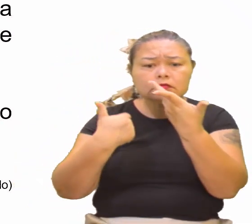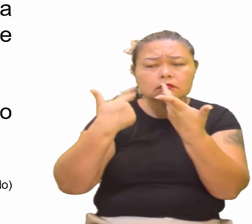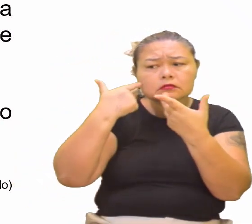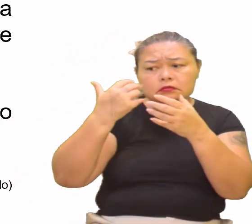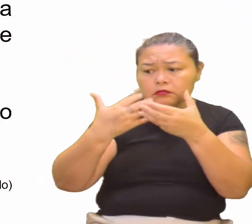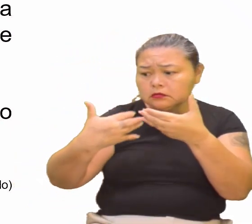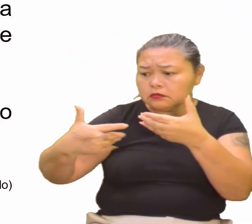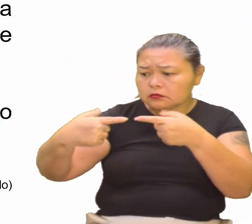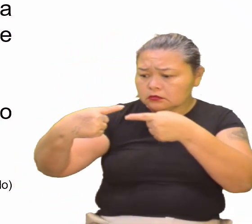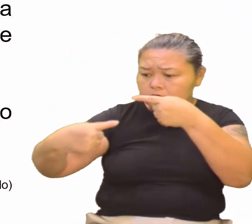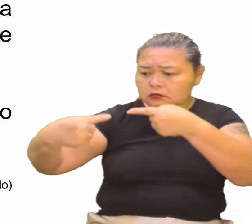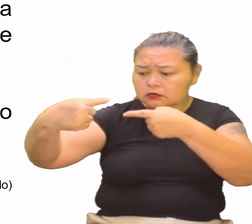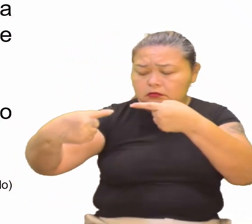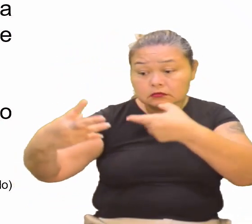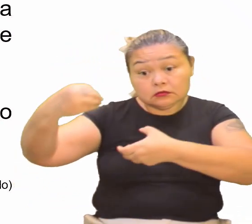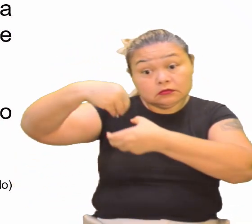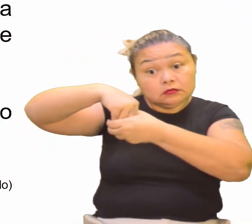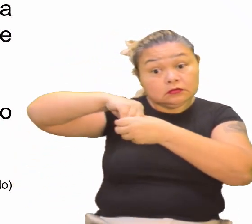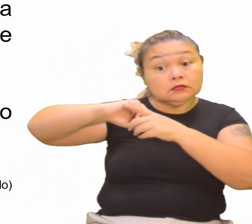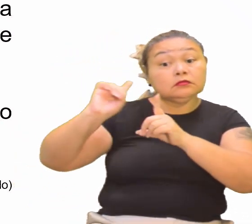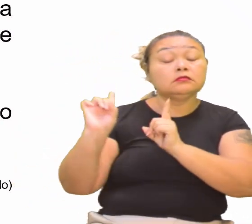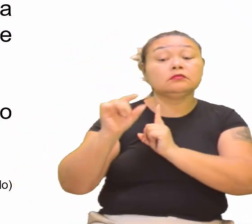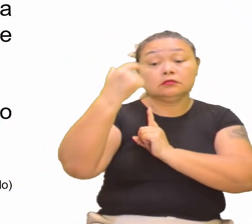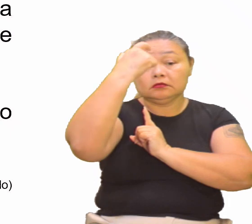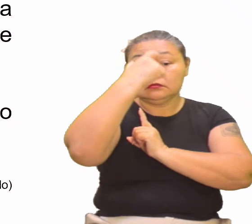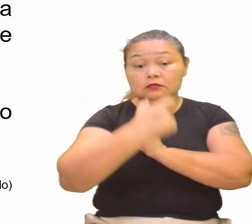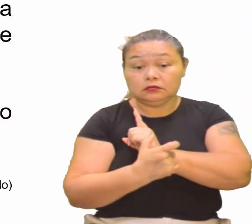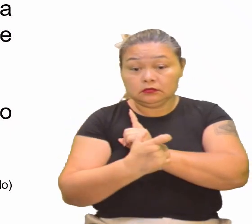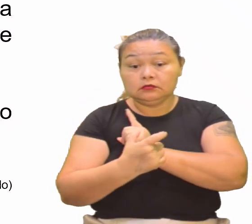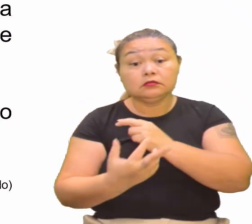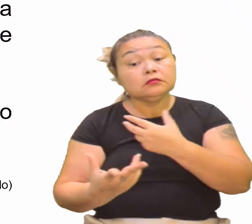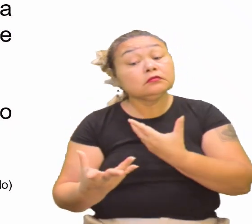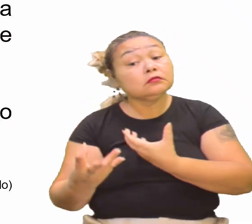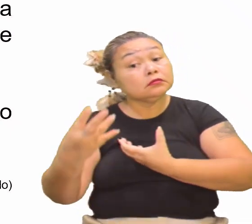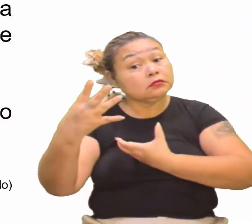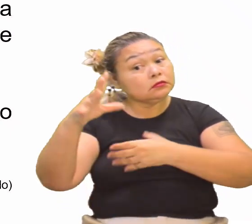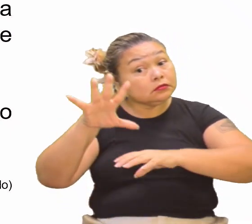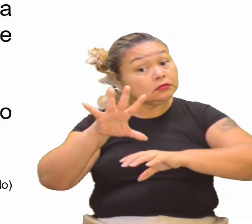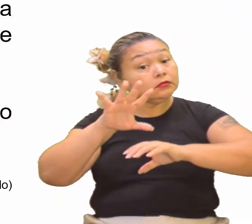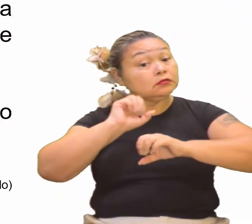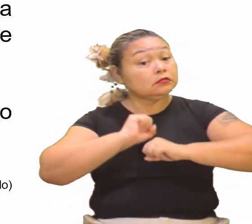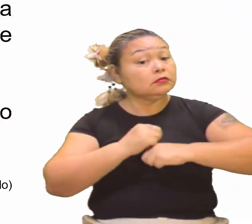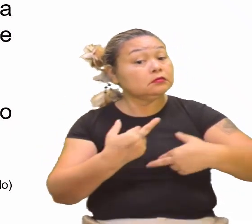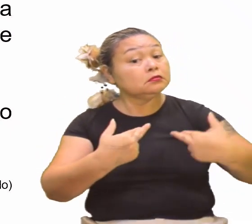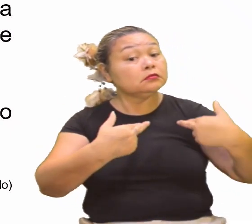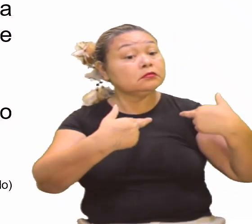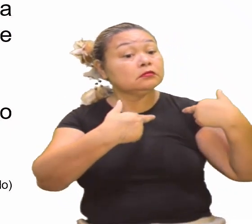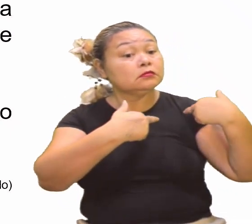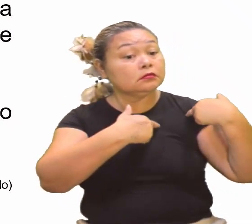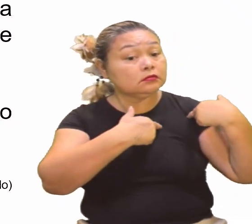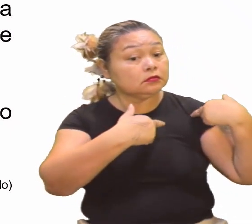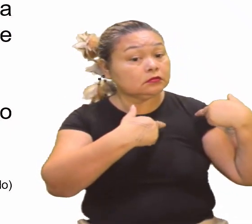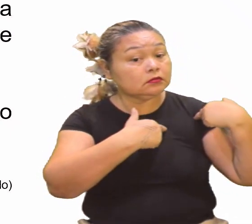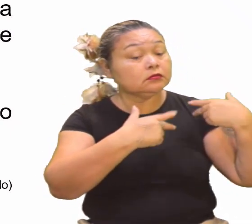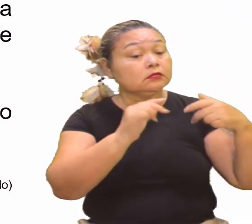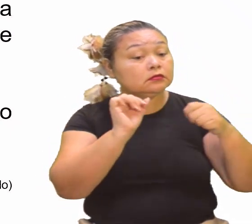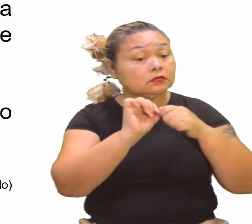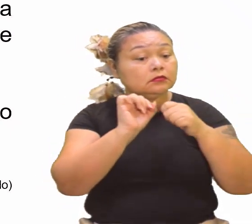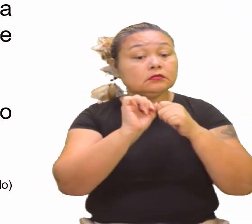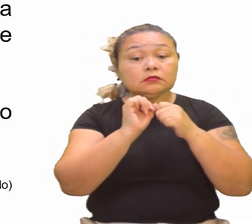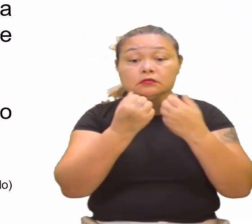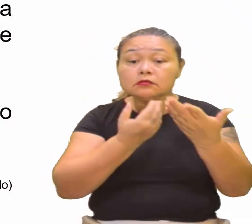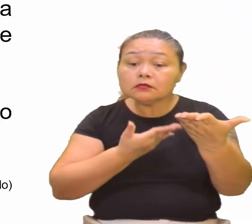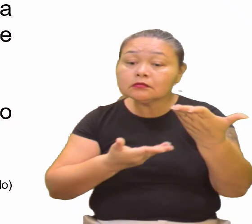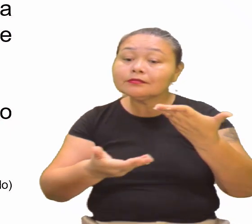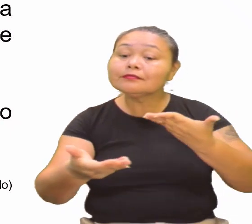política do ser humano, que deve assumir a tarefa de tornar-se bom e virtuoso na relação com os outros, o Estado